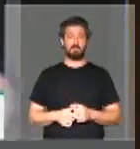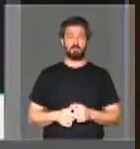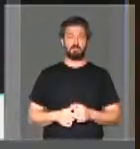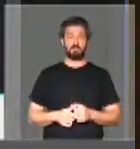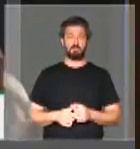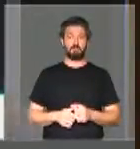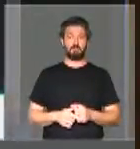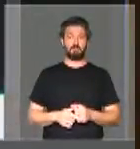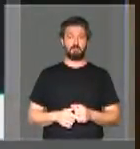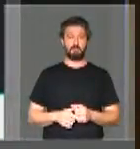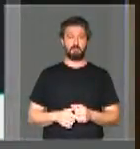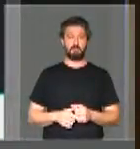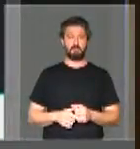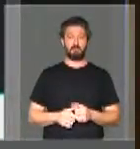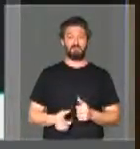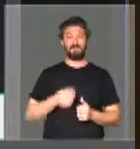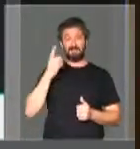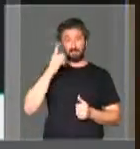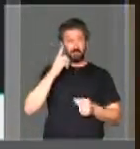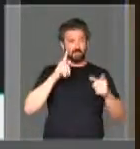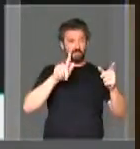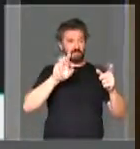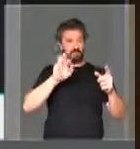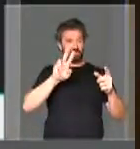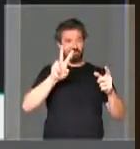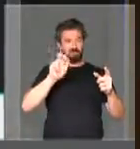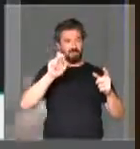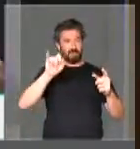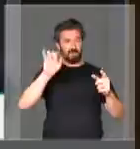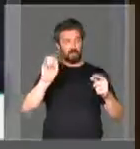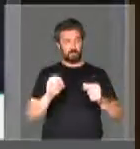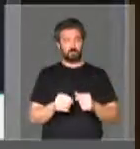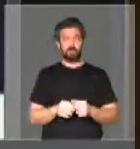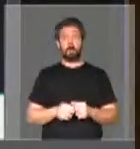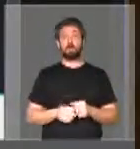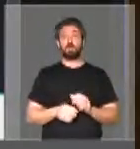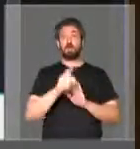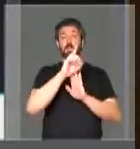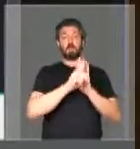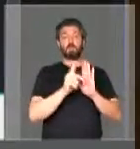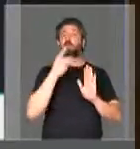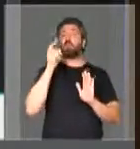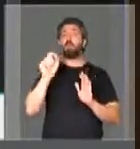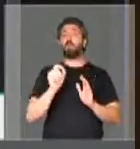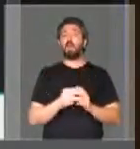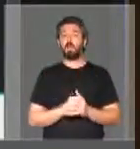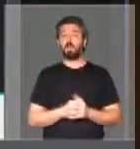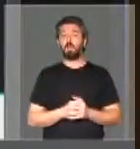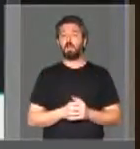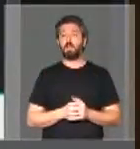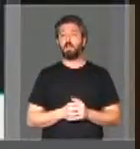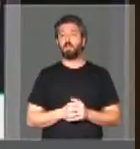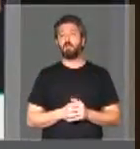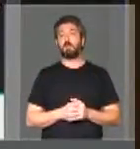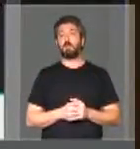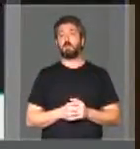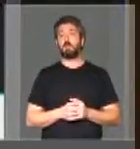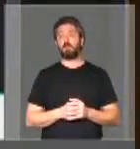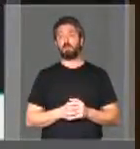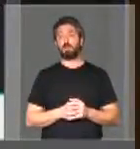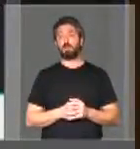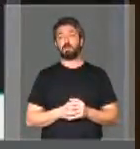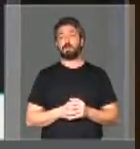Não bastassem esses, deputado Gervásio. O decreto também dá o direito